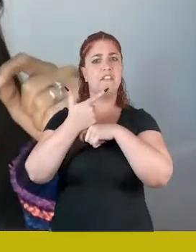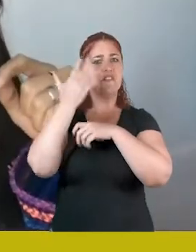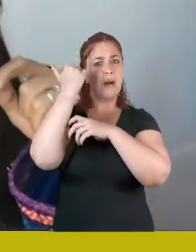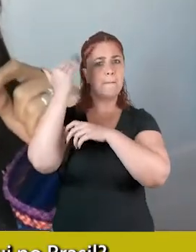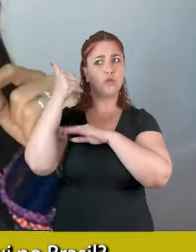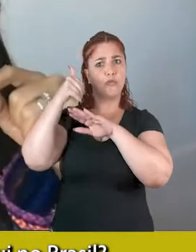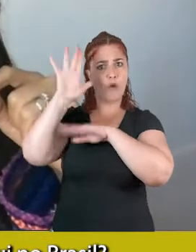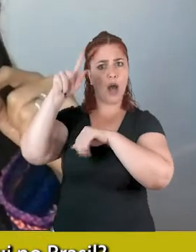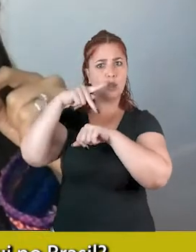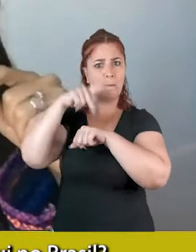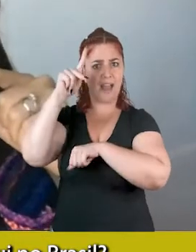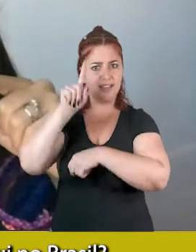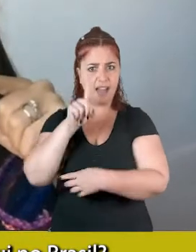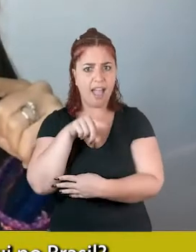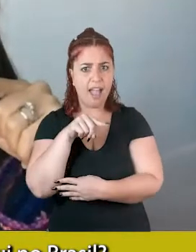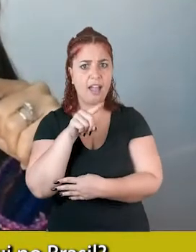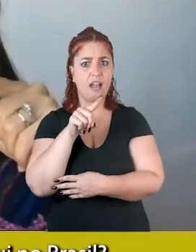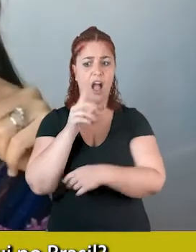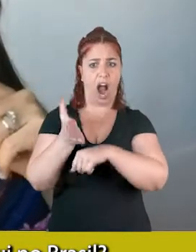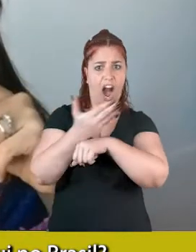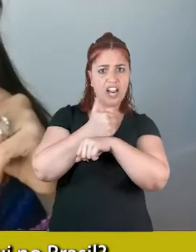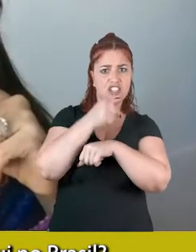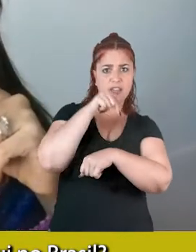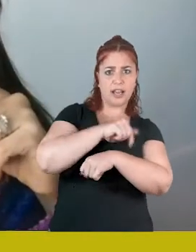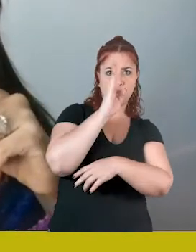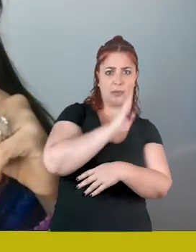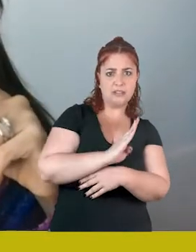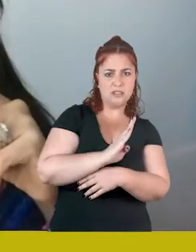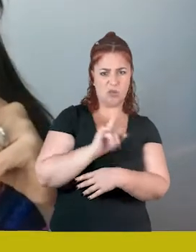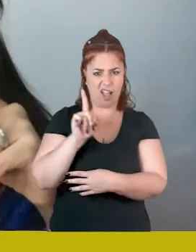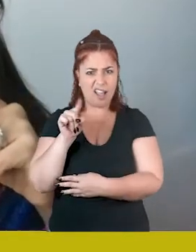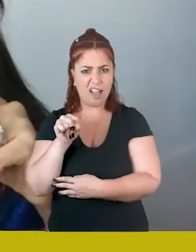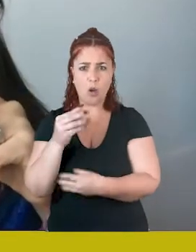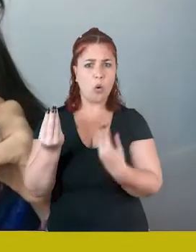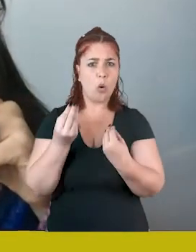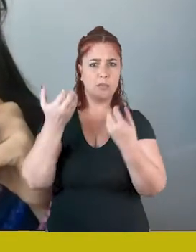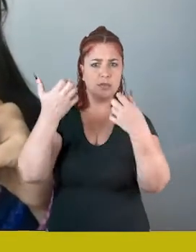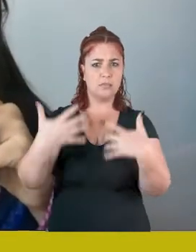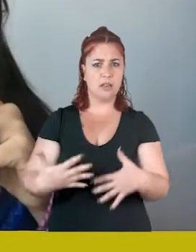exterior, é isso? Antes de ficar aqui, no Brasil?